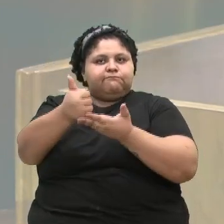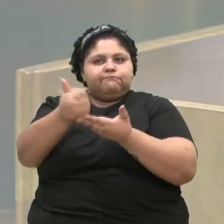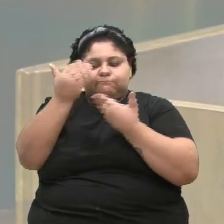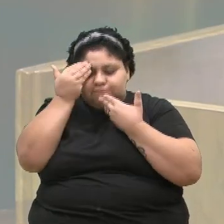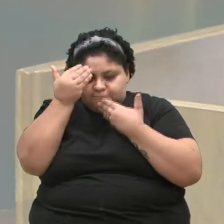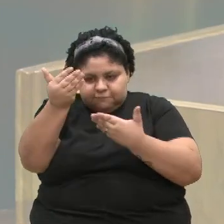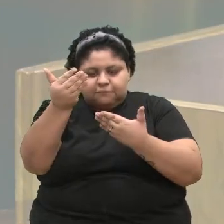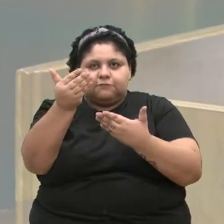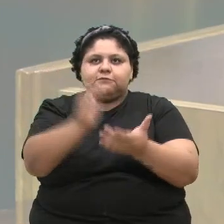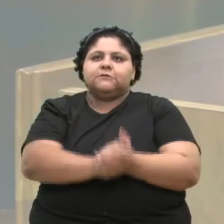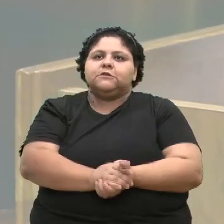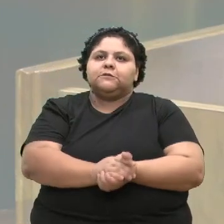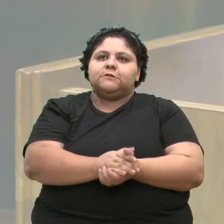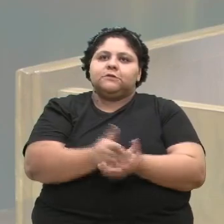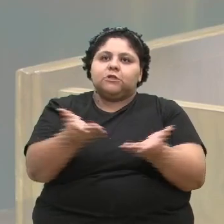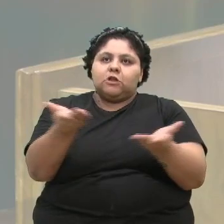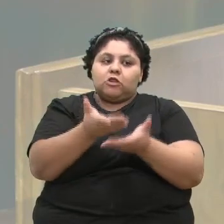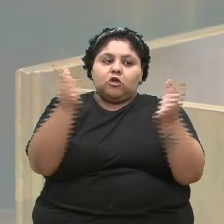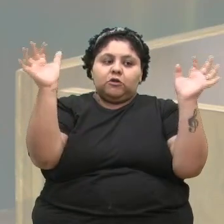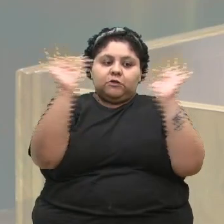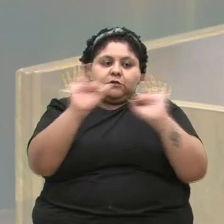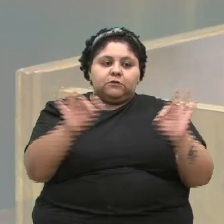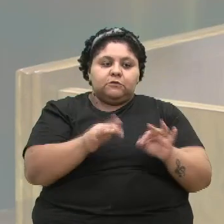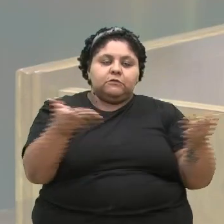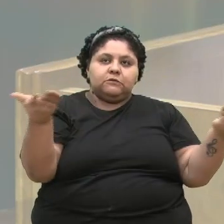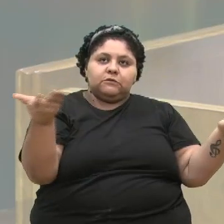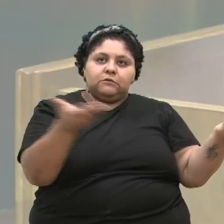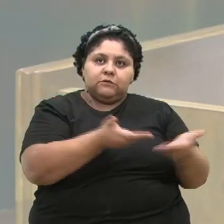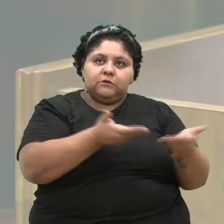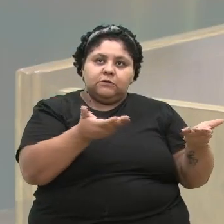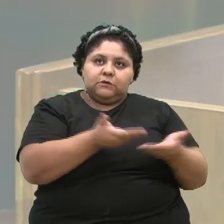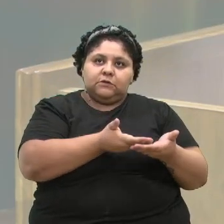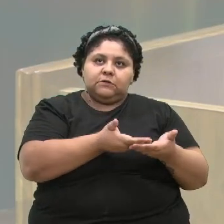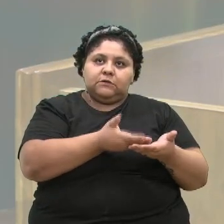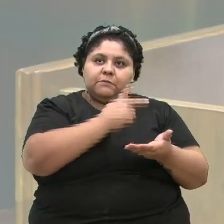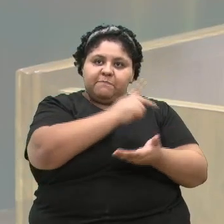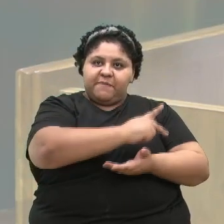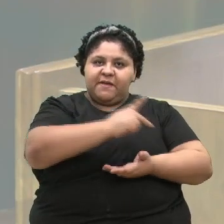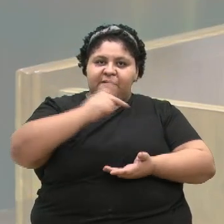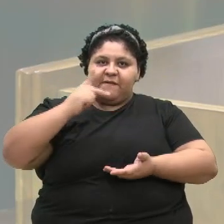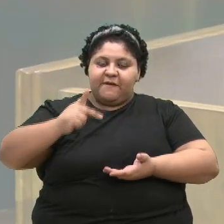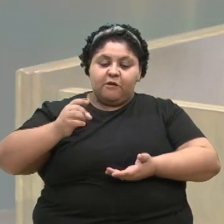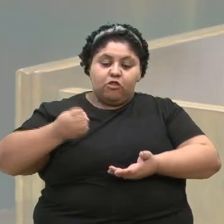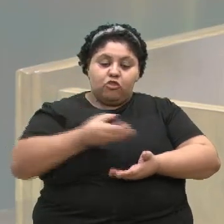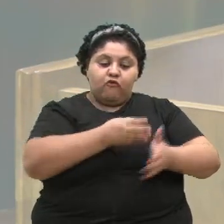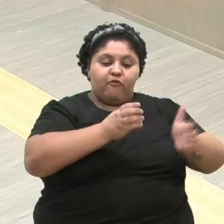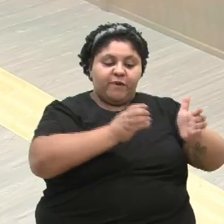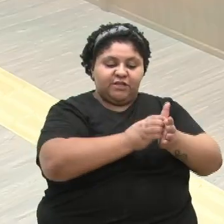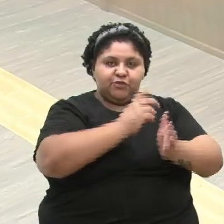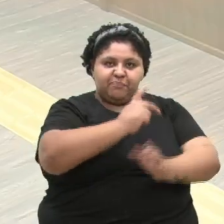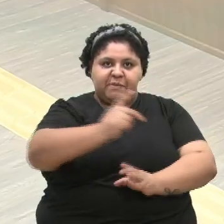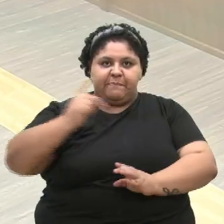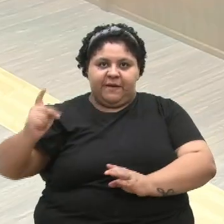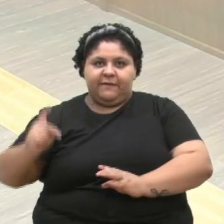Obrigado. estamos felizes agora de ser quadros do Progressista, o nosso novo partido PP. Obrigado.